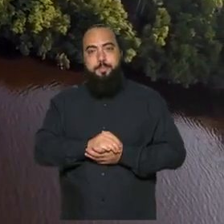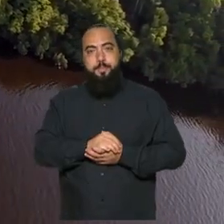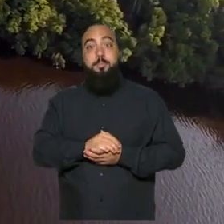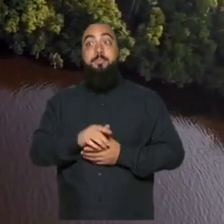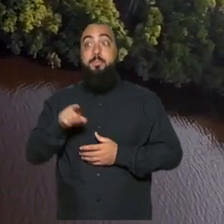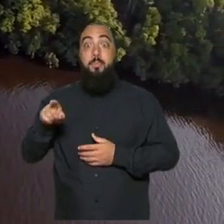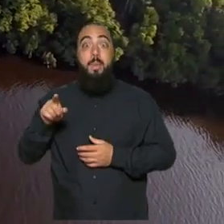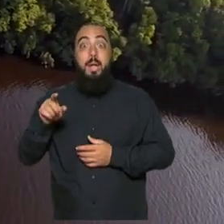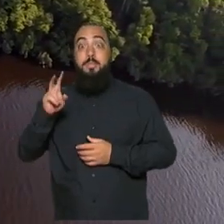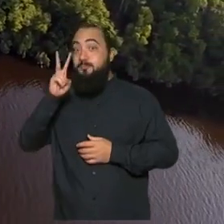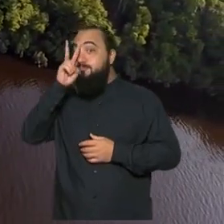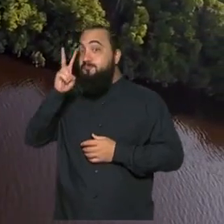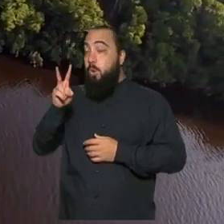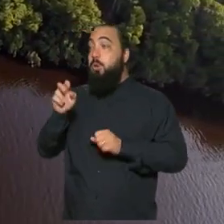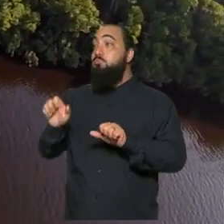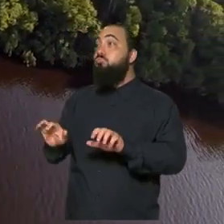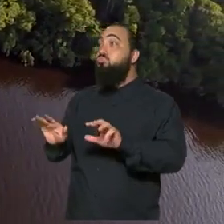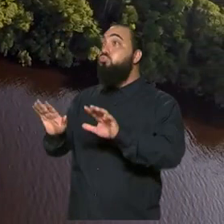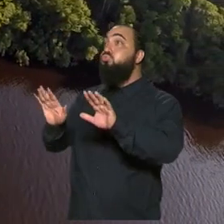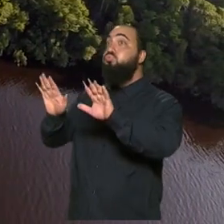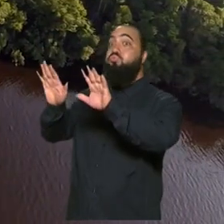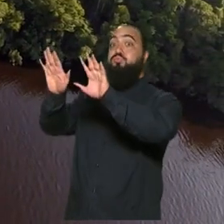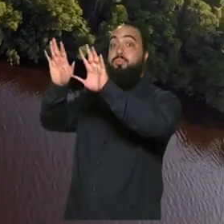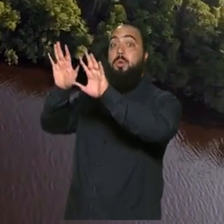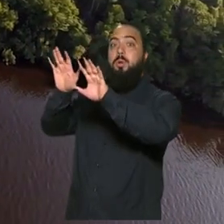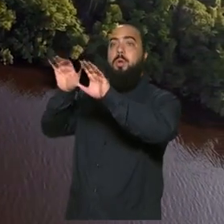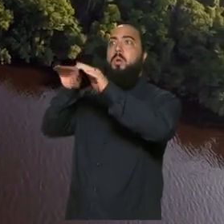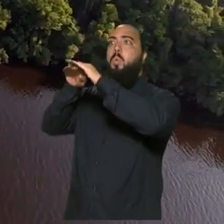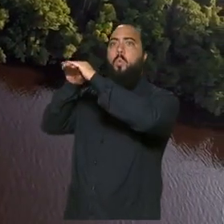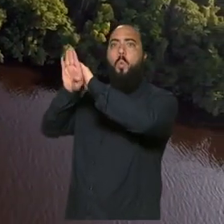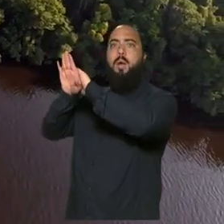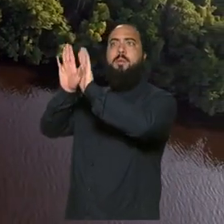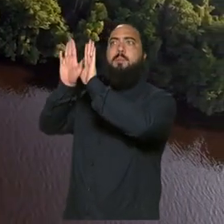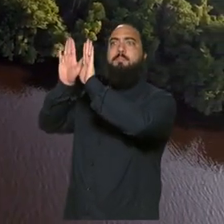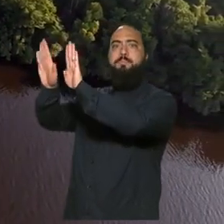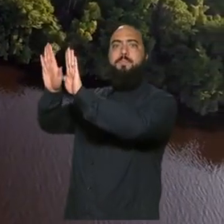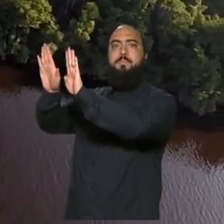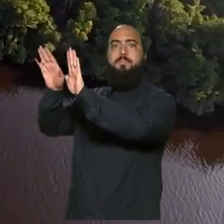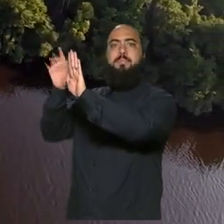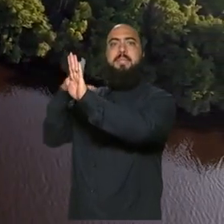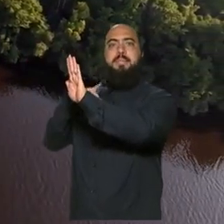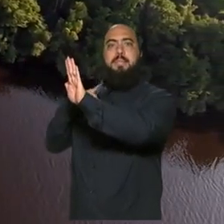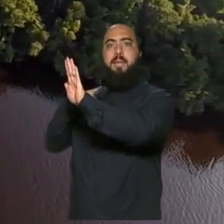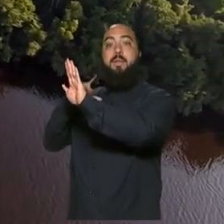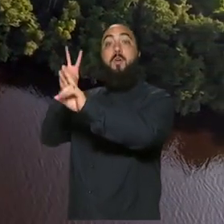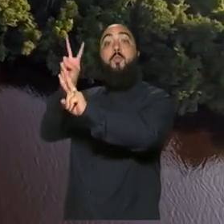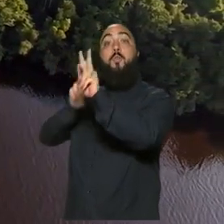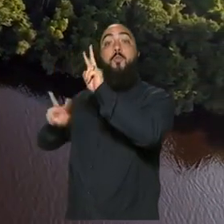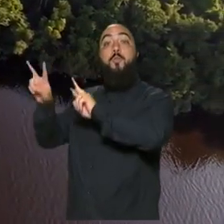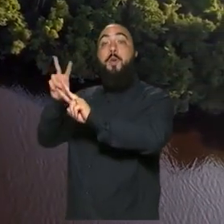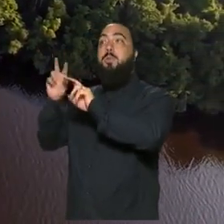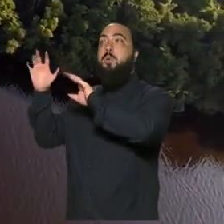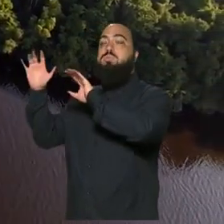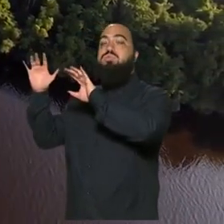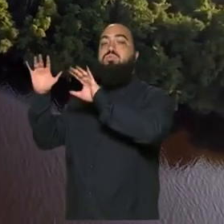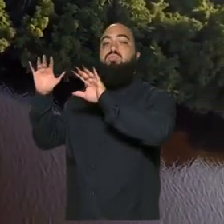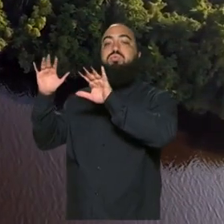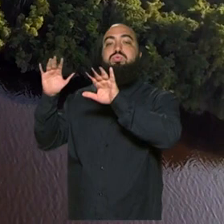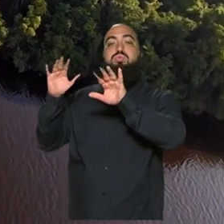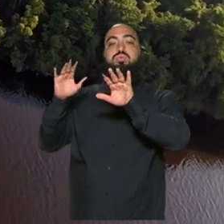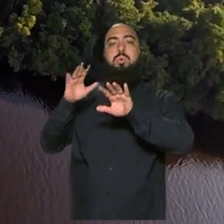vapor fica numa região amazônica durante muitos dias e é transportado relativamente